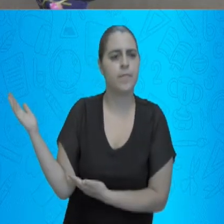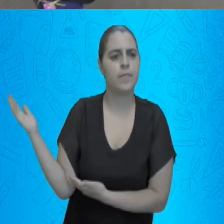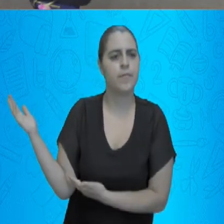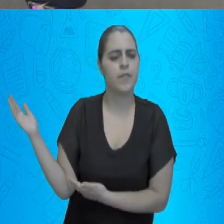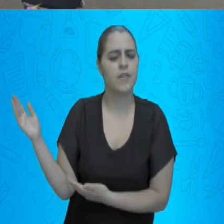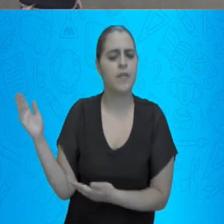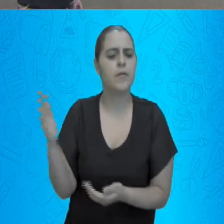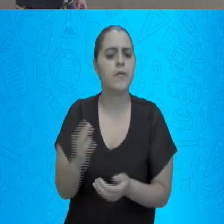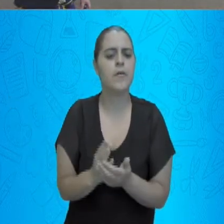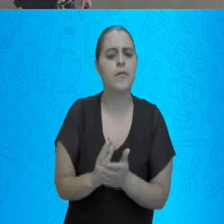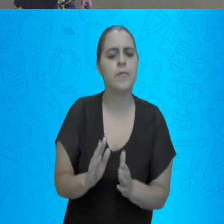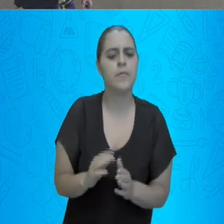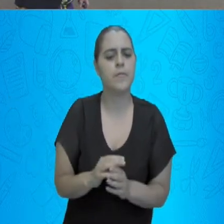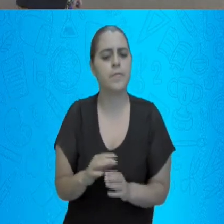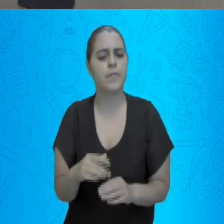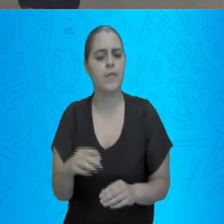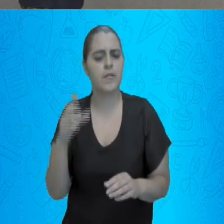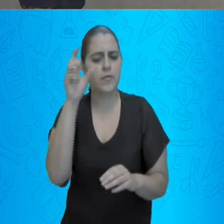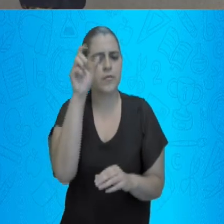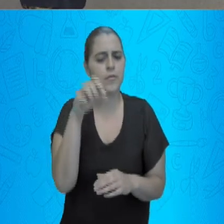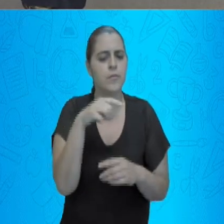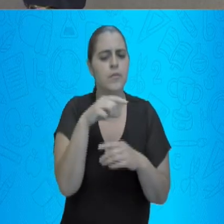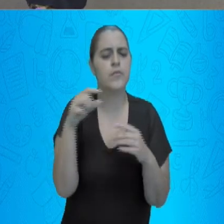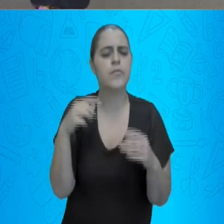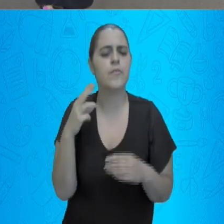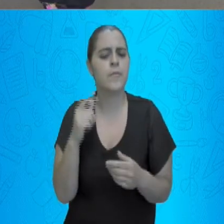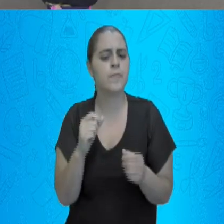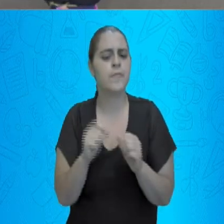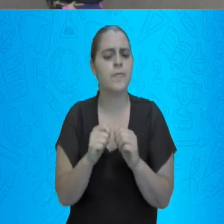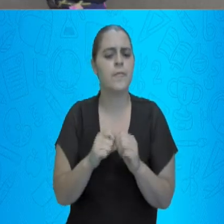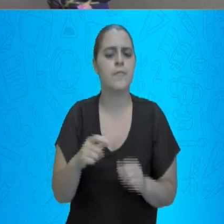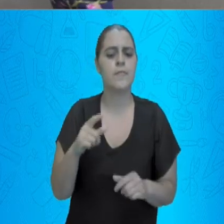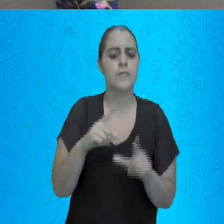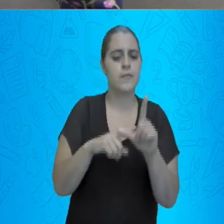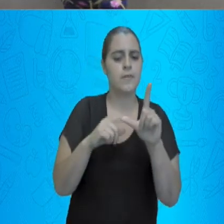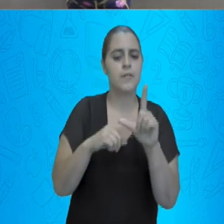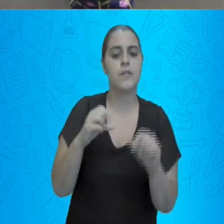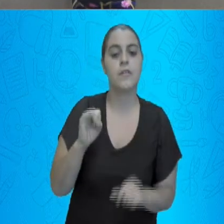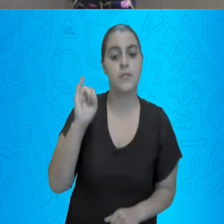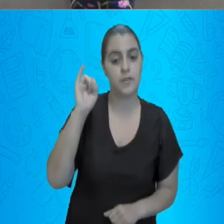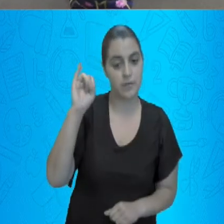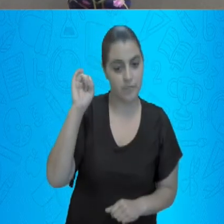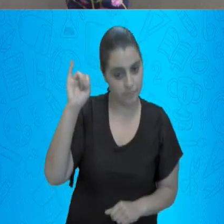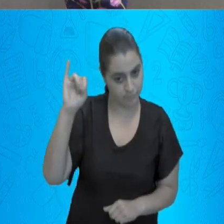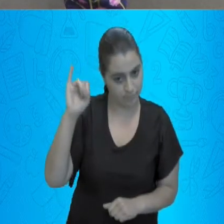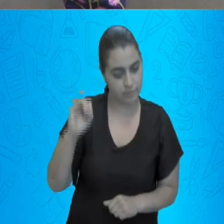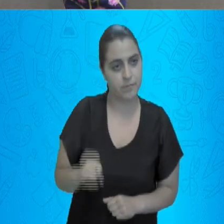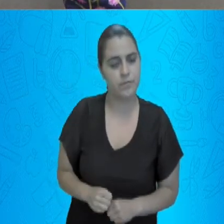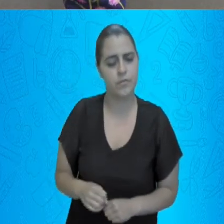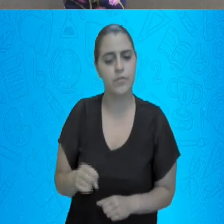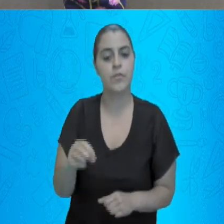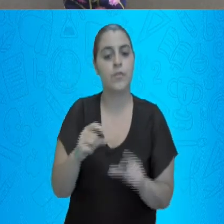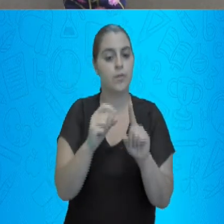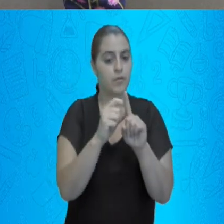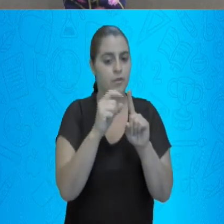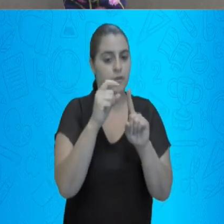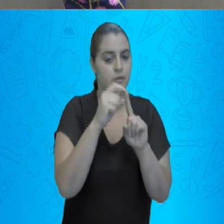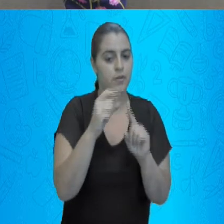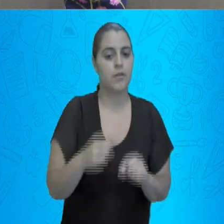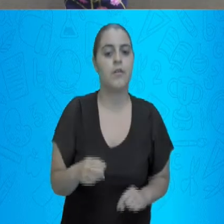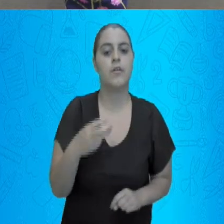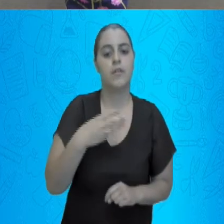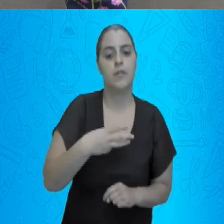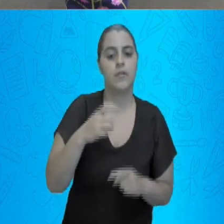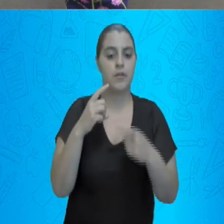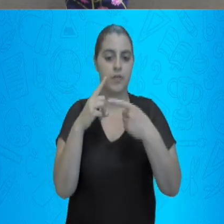finalizar a nossa cruzadinha, nós vamos fazer a letra I. Vamos somar? Unidade. 3 mais